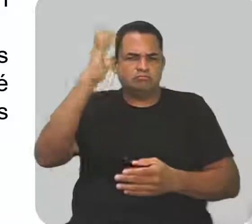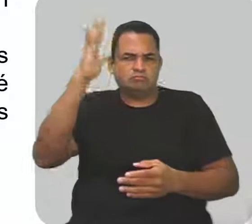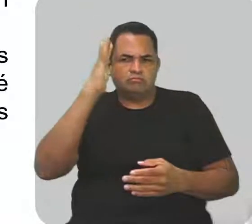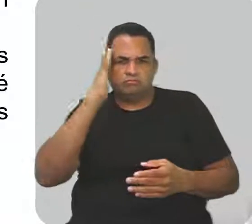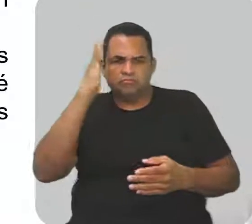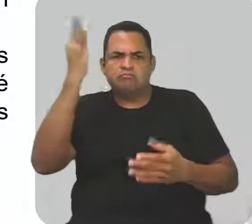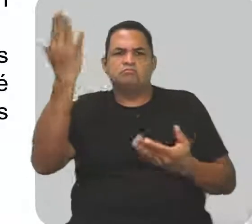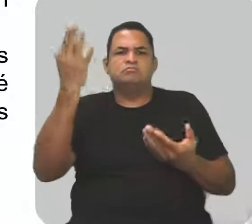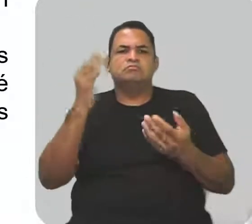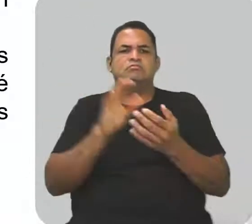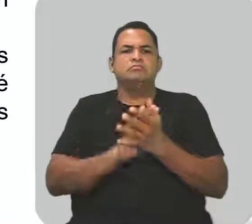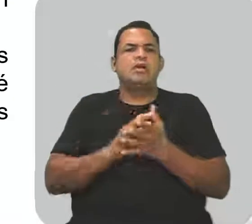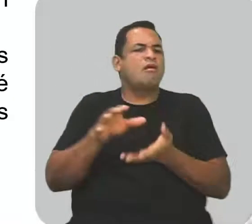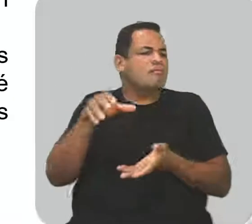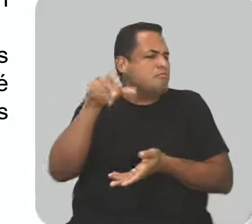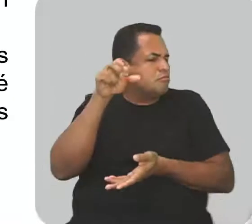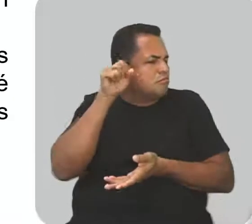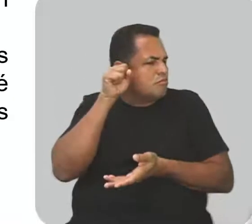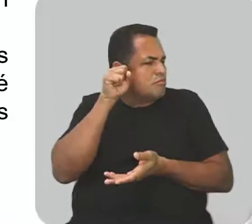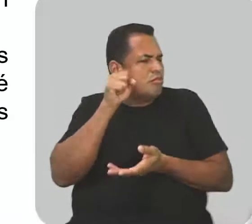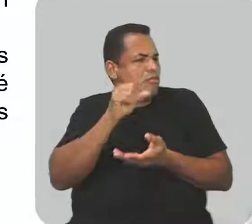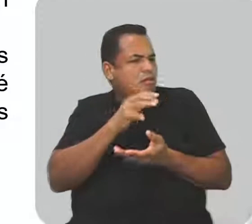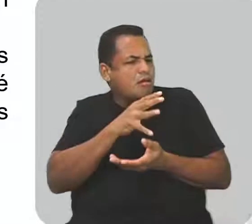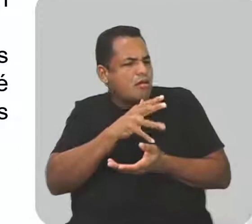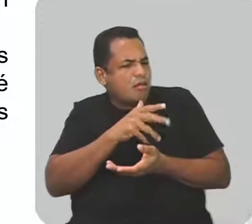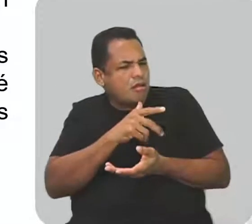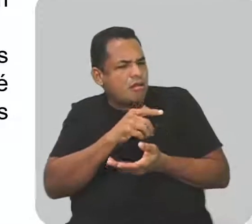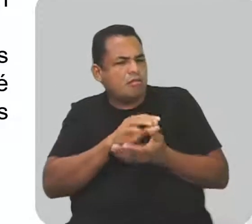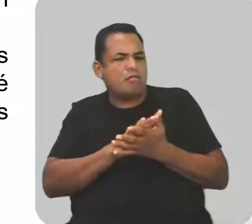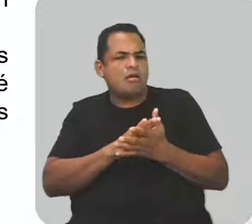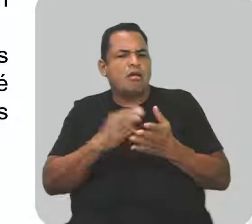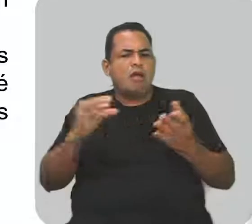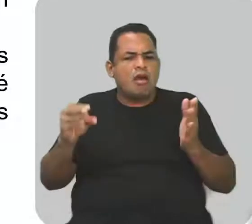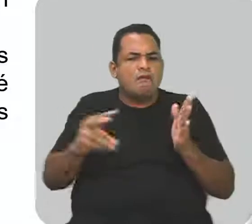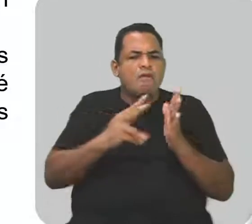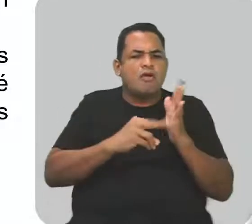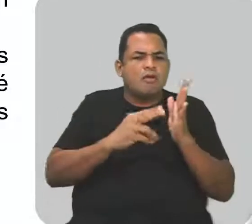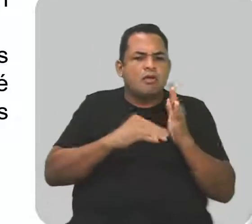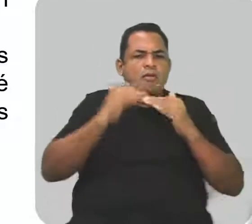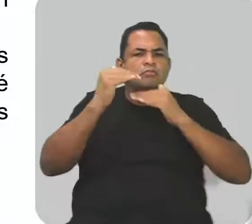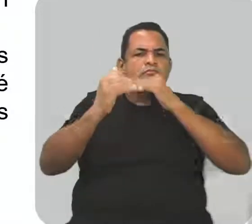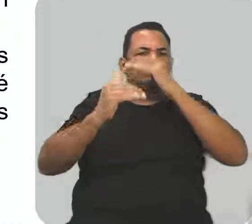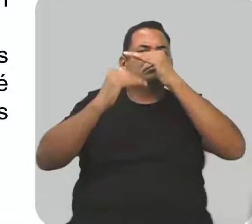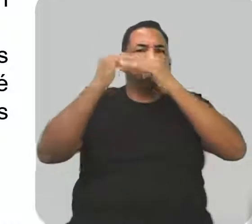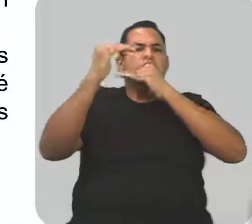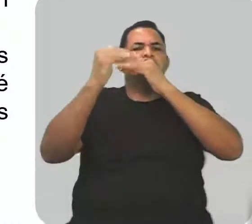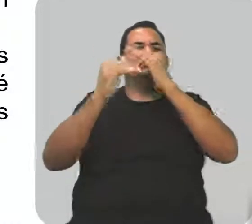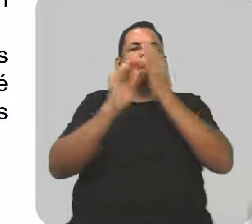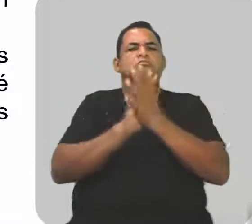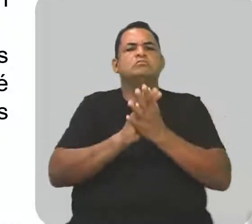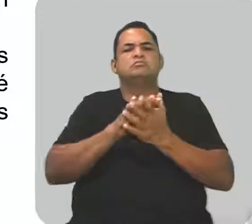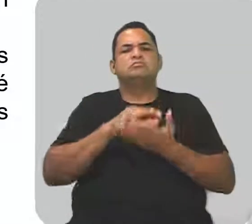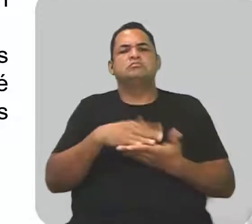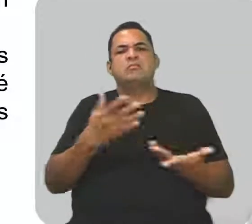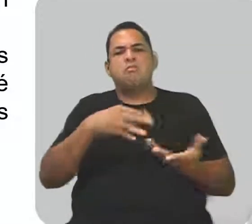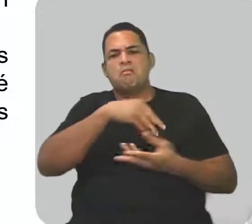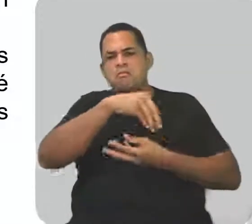Desenvolvendo a escuta lenta, enriquecendo o vocabulário, envolvendo linguagens